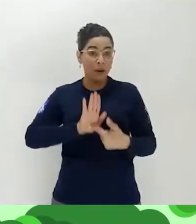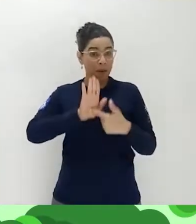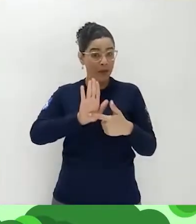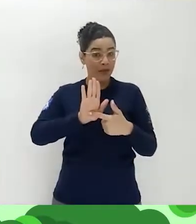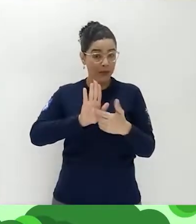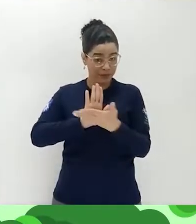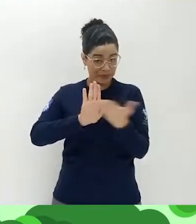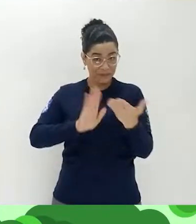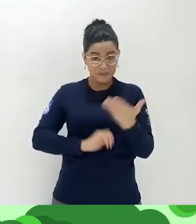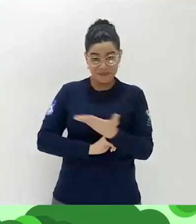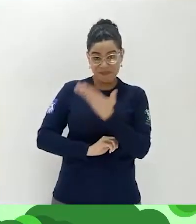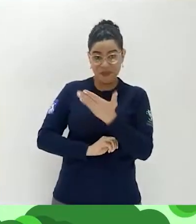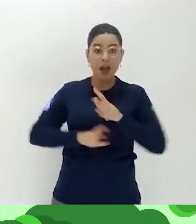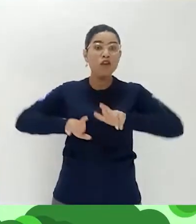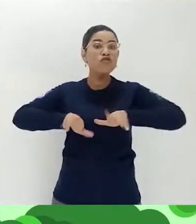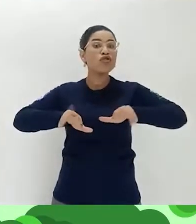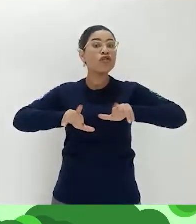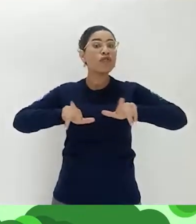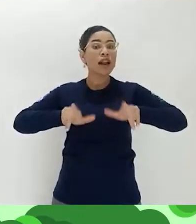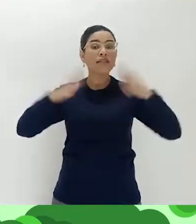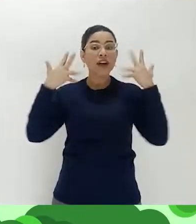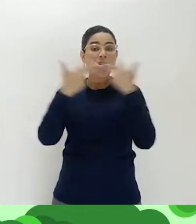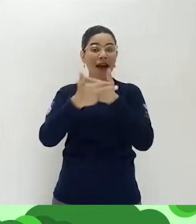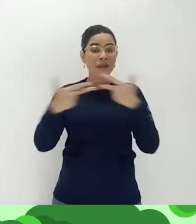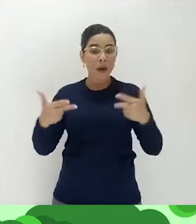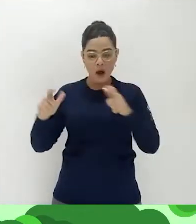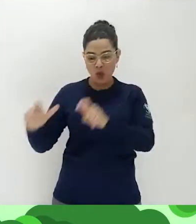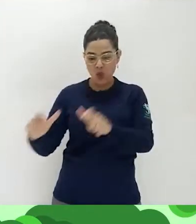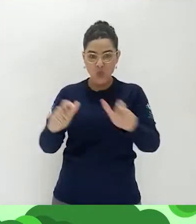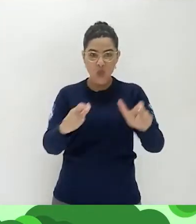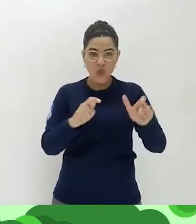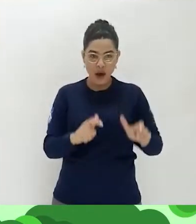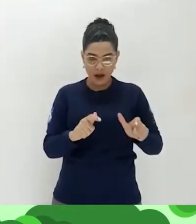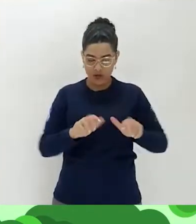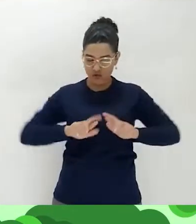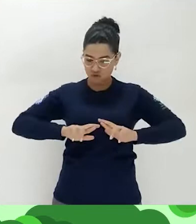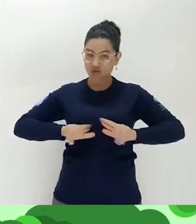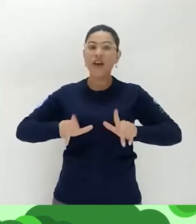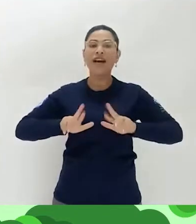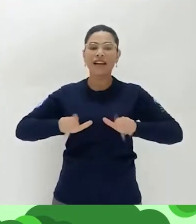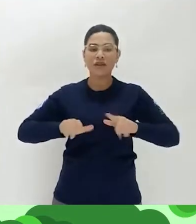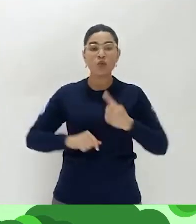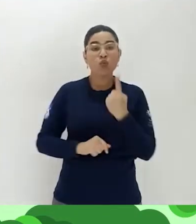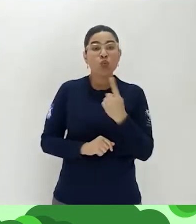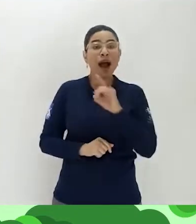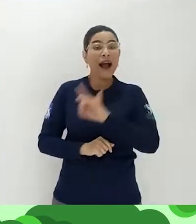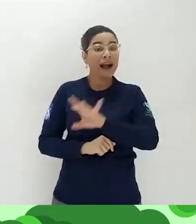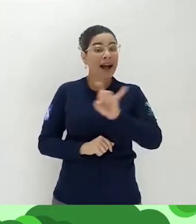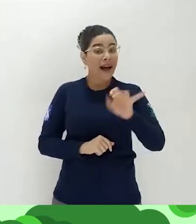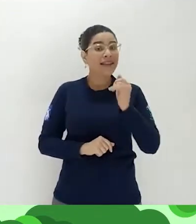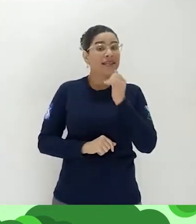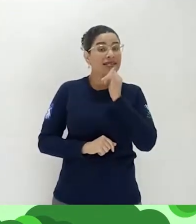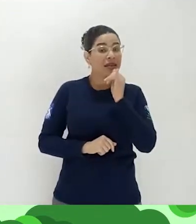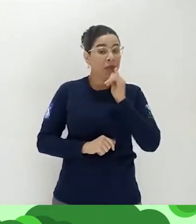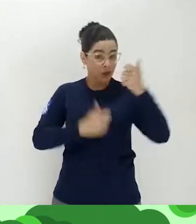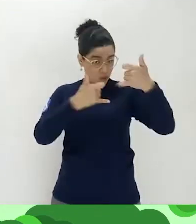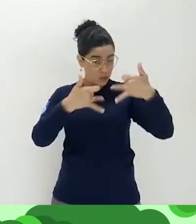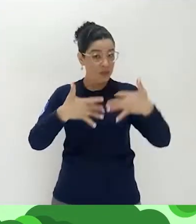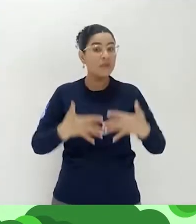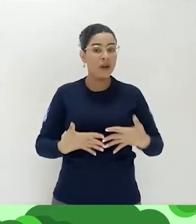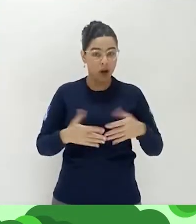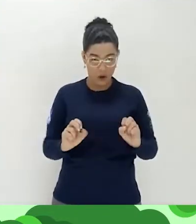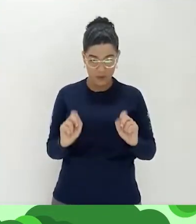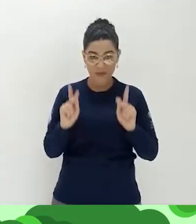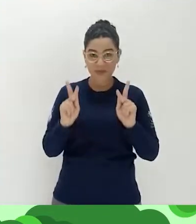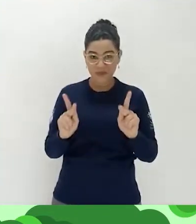sobre animais de diferentes habitats. Tem um de cada exemplo que eu dei pra vocês, tá bom? A gente conversou agora há pouquinho no programa.